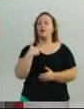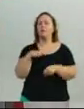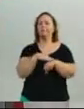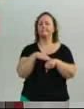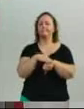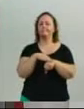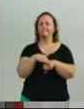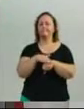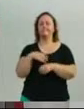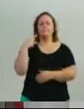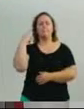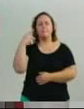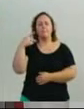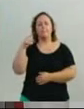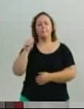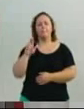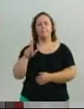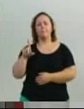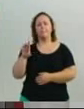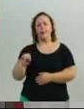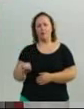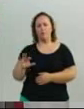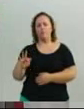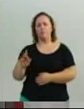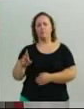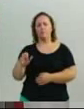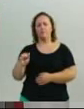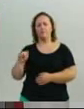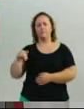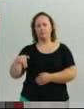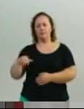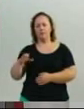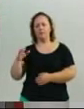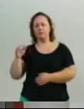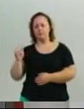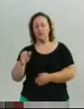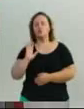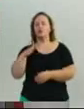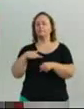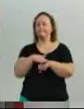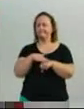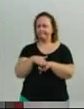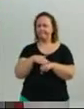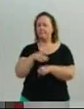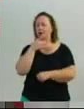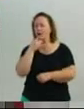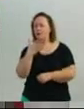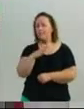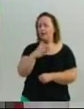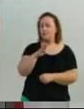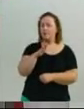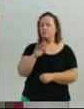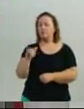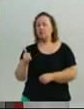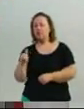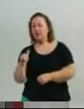da ponte é para meados de janeiro de 2016. A gente sabe que faltou uma semana praticamente para encerrar o